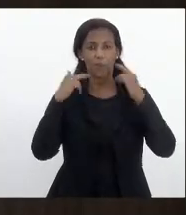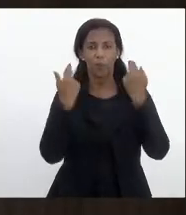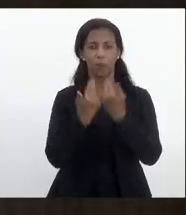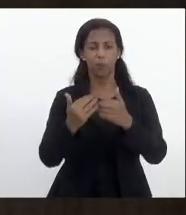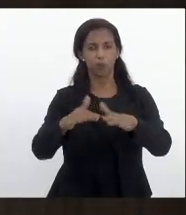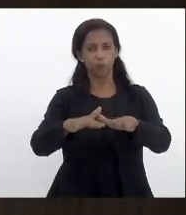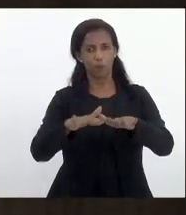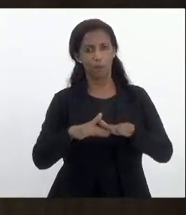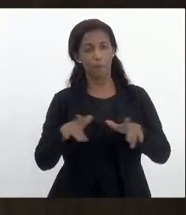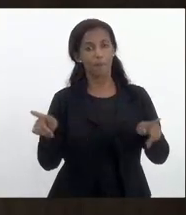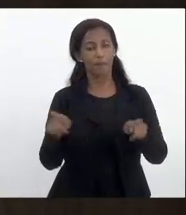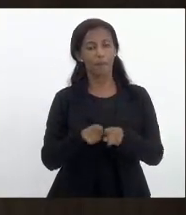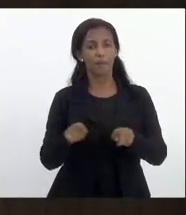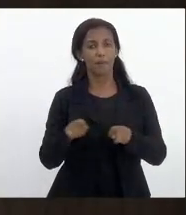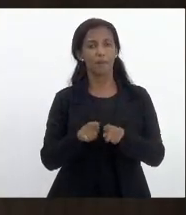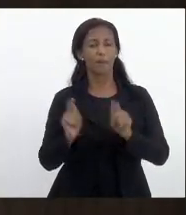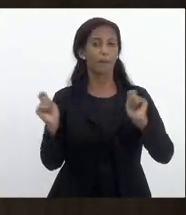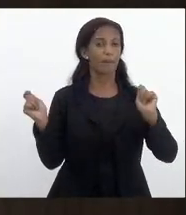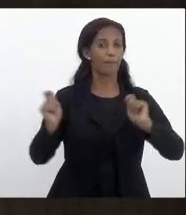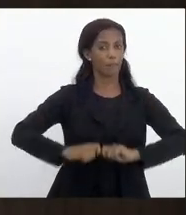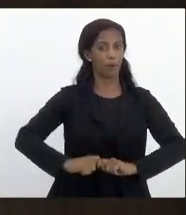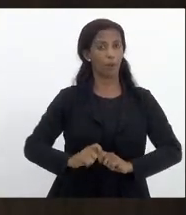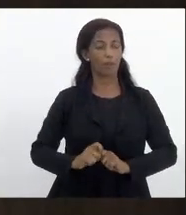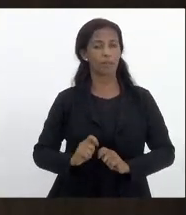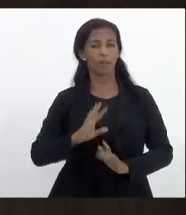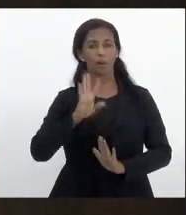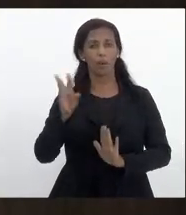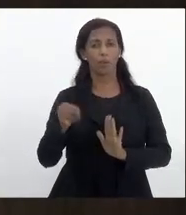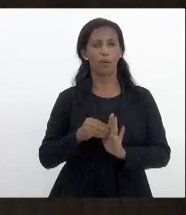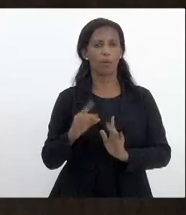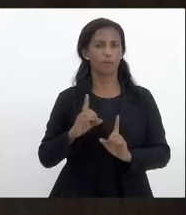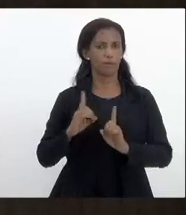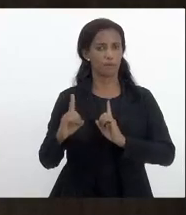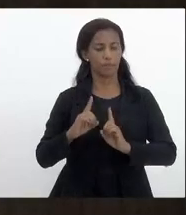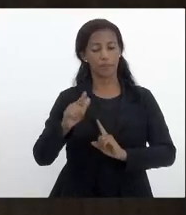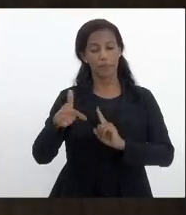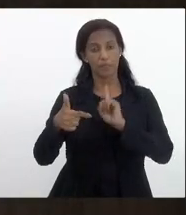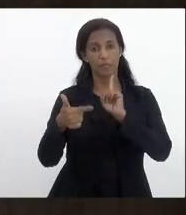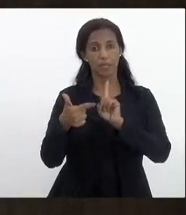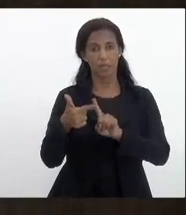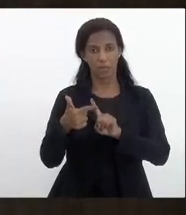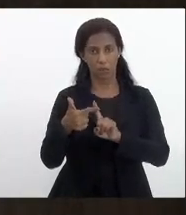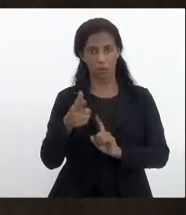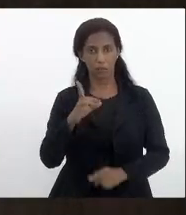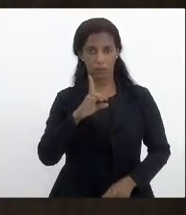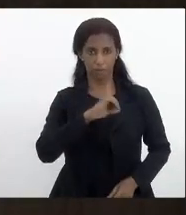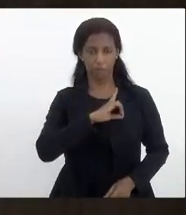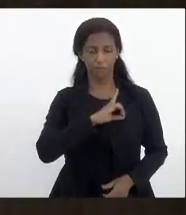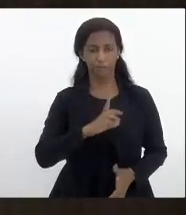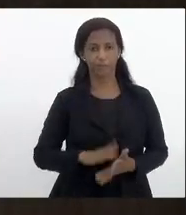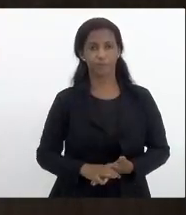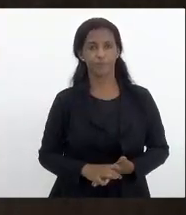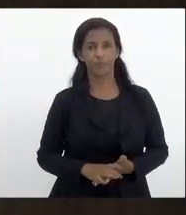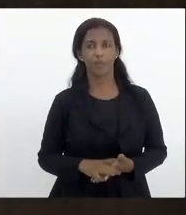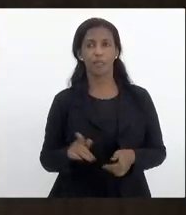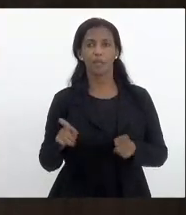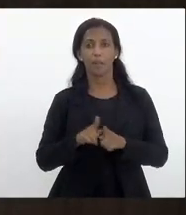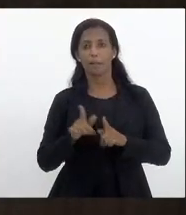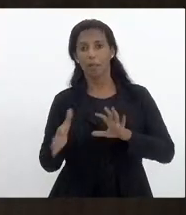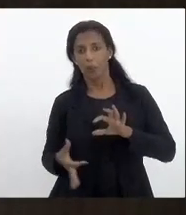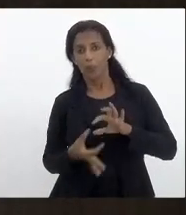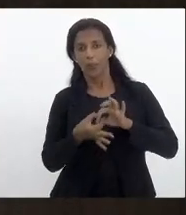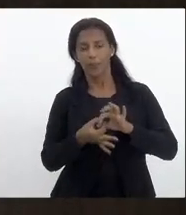para que inclusive a gente possa completar esse debate em segundo lugar deputada Marta Rocha a questão ligada à primeira